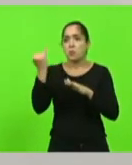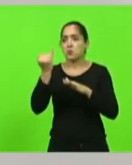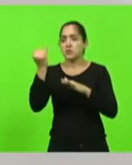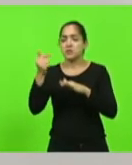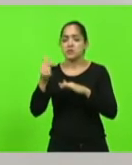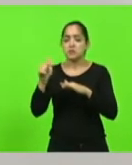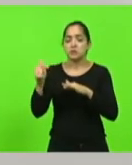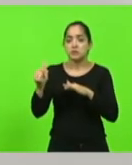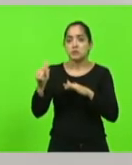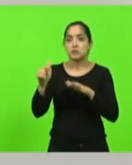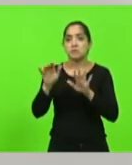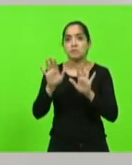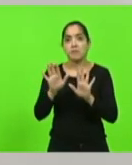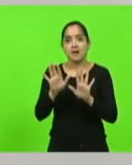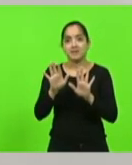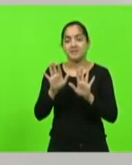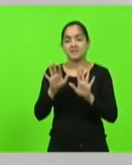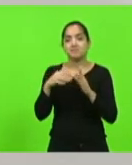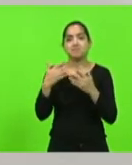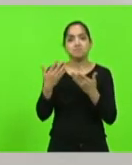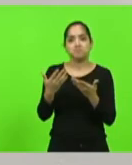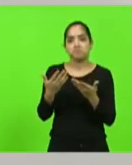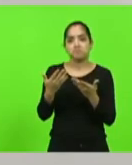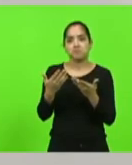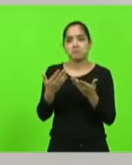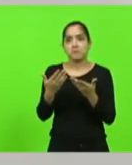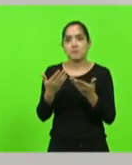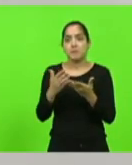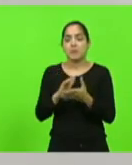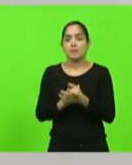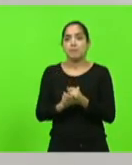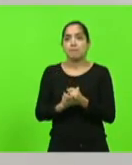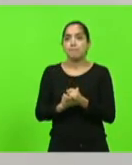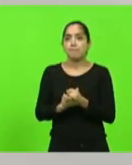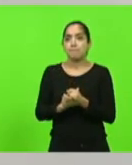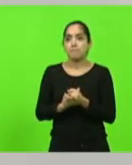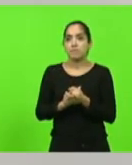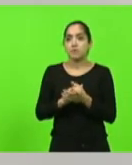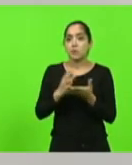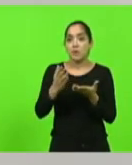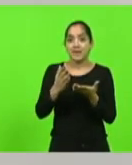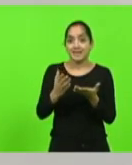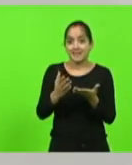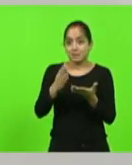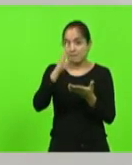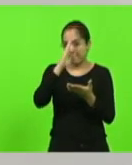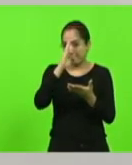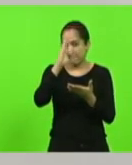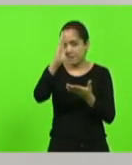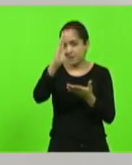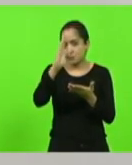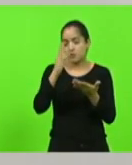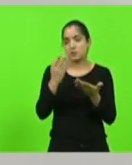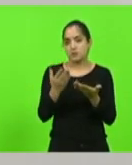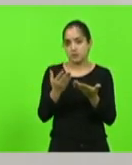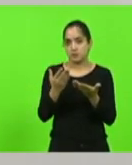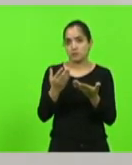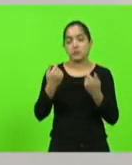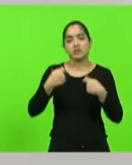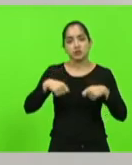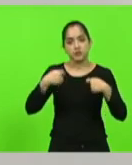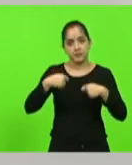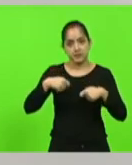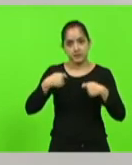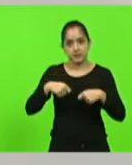não seja importante, mas não está no começo da fila. Não é aquilo que é prioritário. E nós deveríamos,